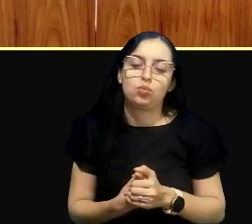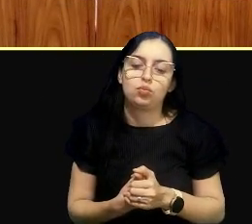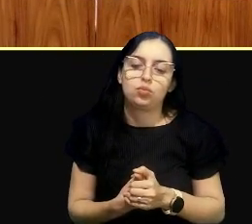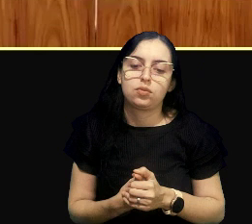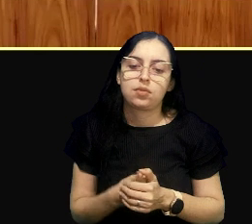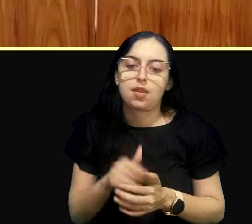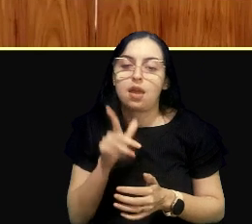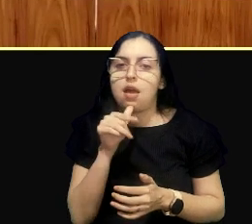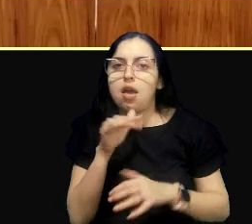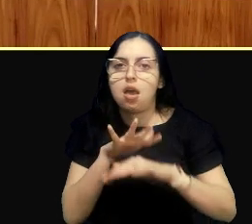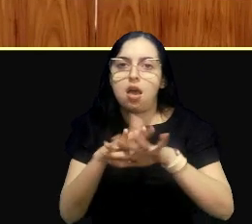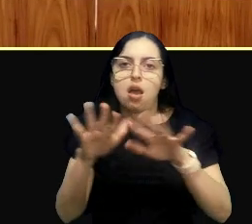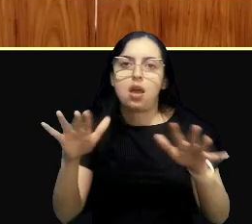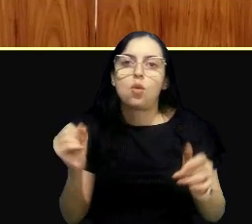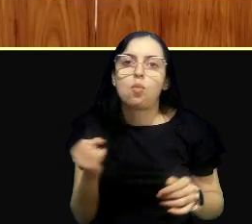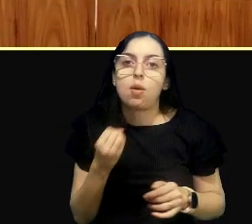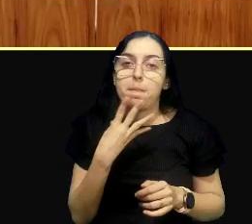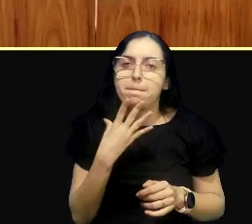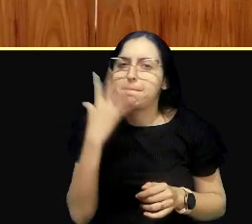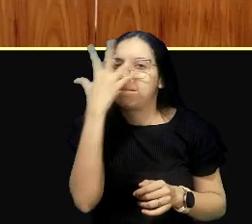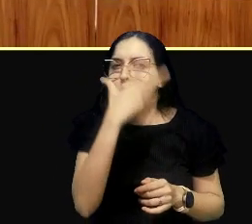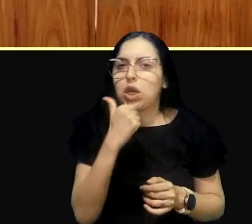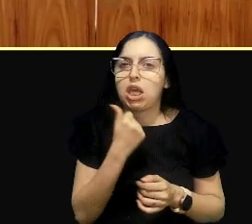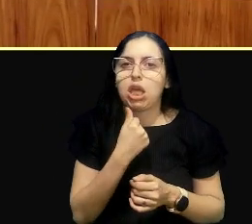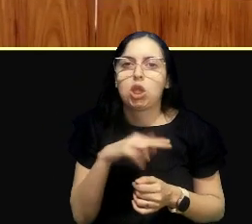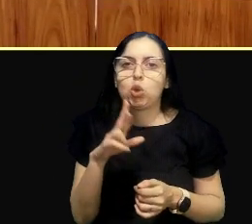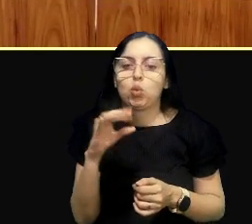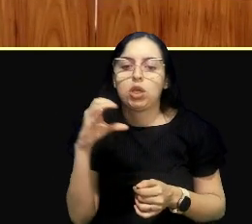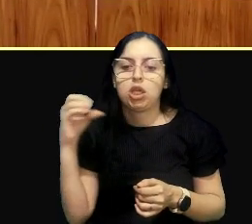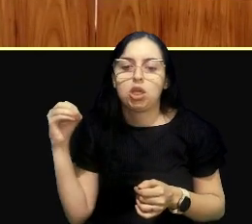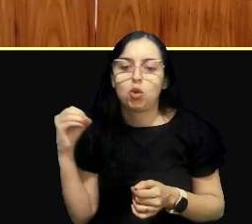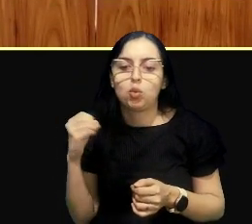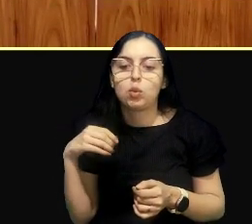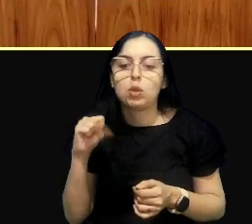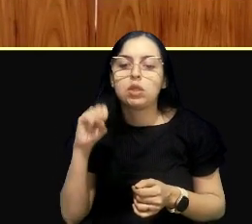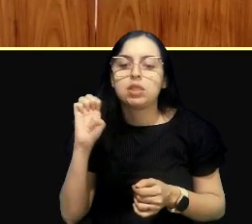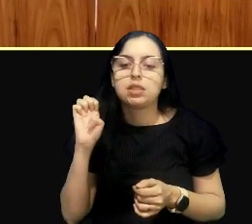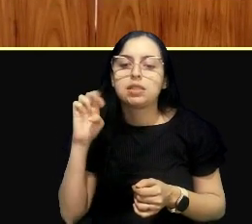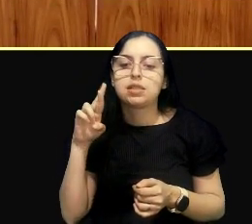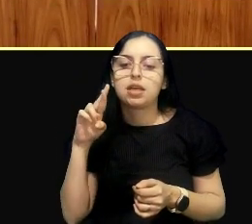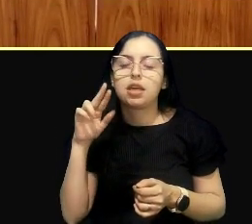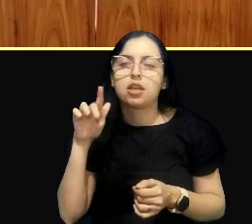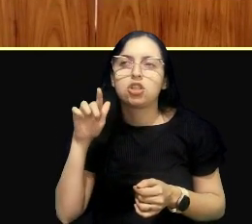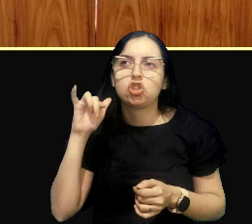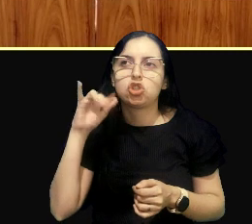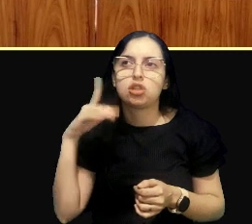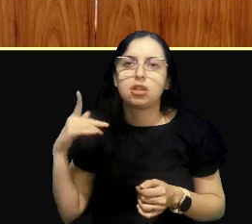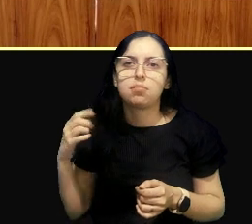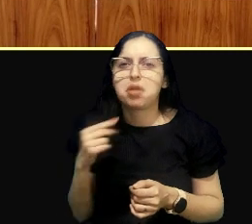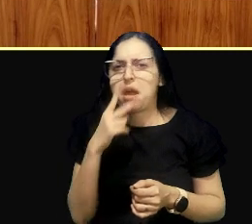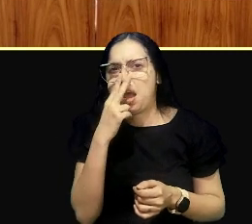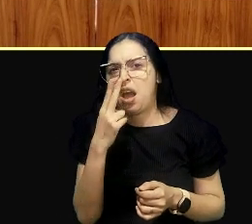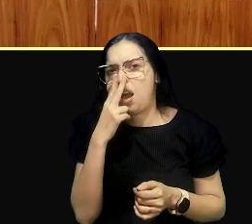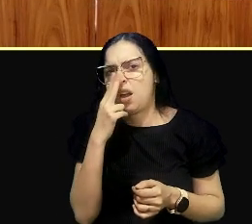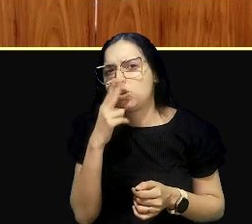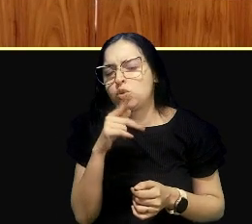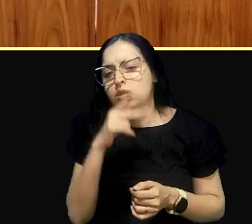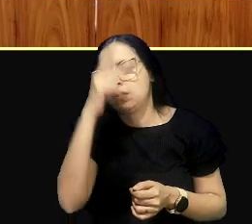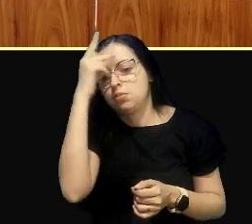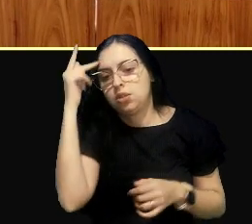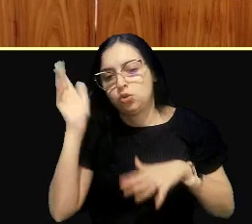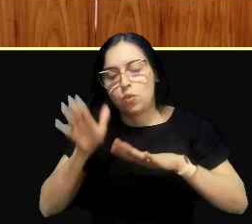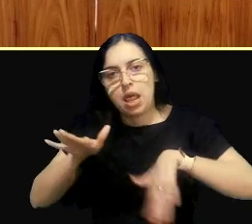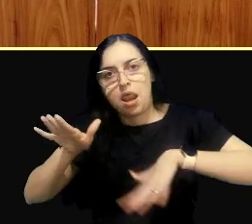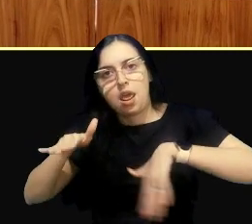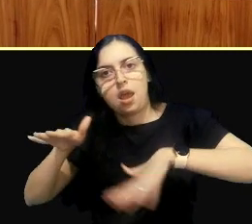Sergipe, então, é bonito o rio, eu acho até que é um rio que as pessoas ainda nadam, então, não deve ser tão poluído, deve ser